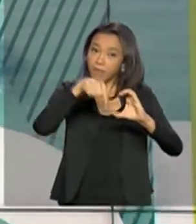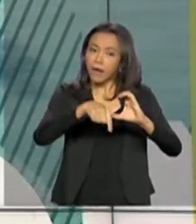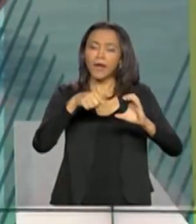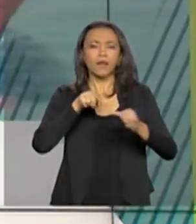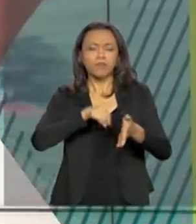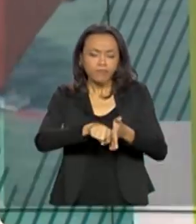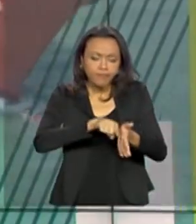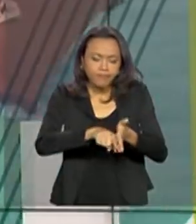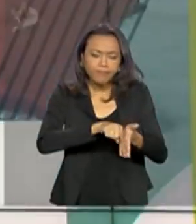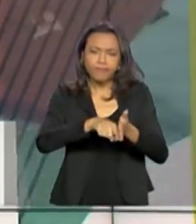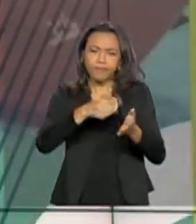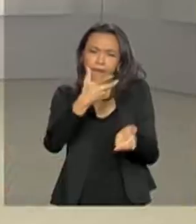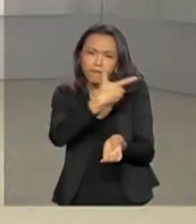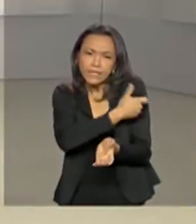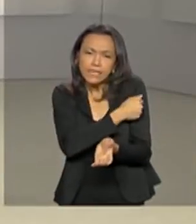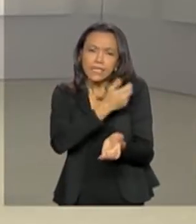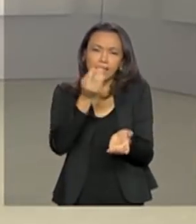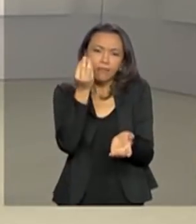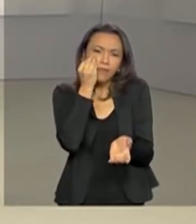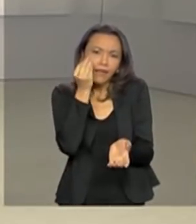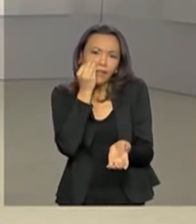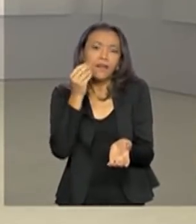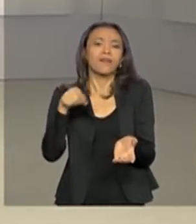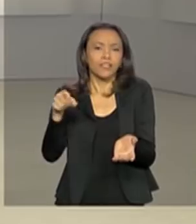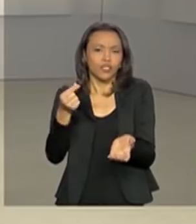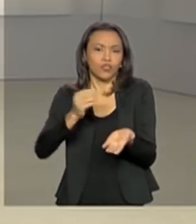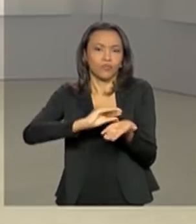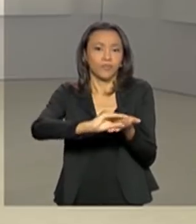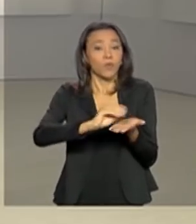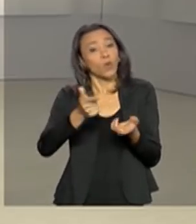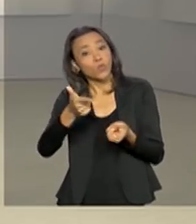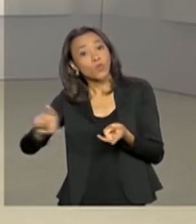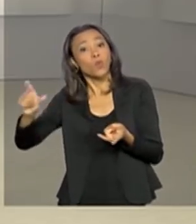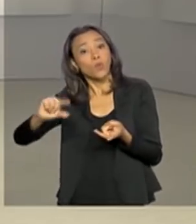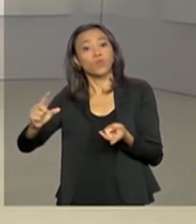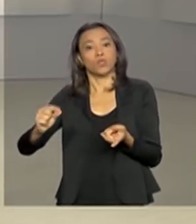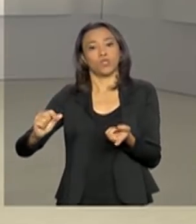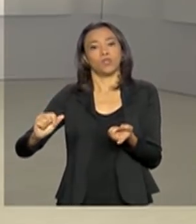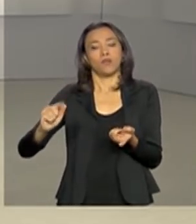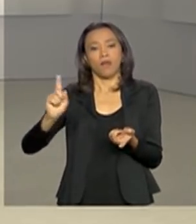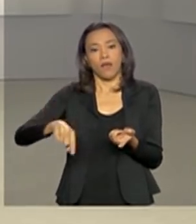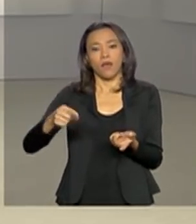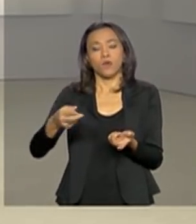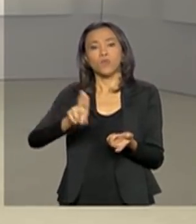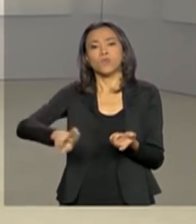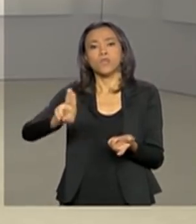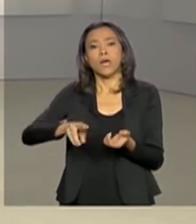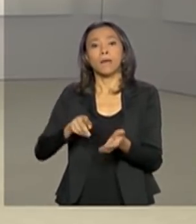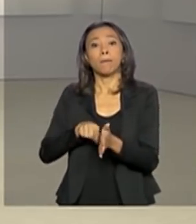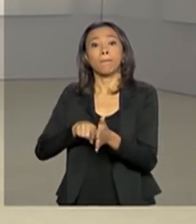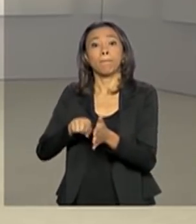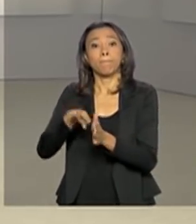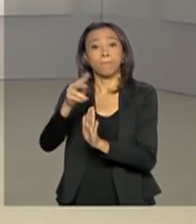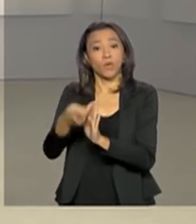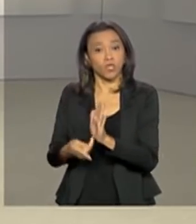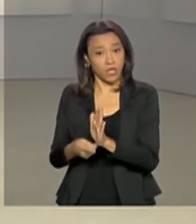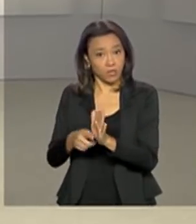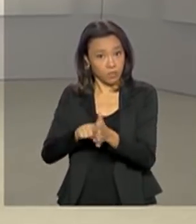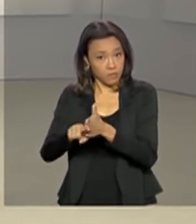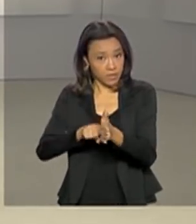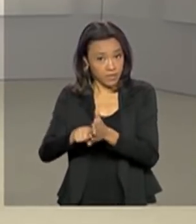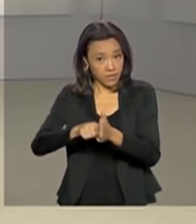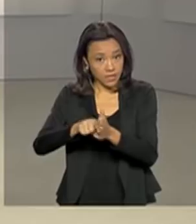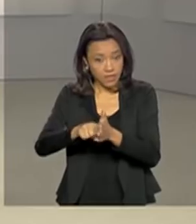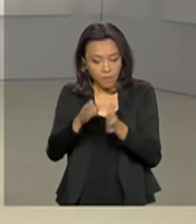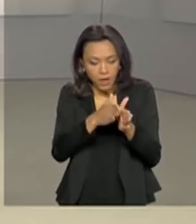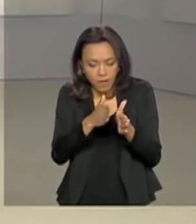testes clínicos com pacientes. O restante do dinheiro vai ser usado em projetos de pesquisa que utilizam sequenciamento genético